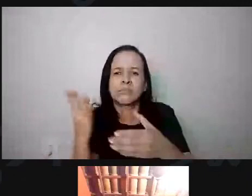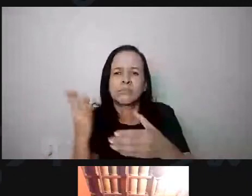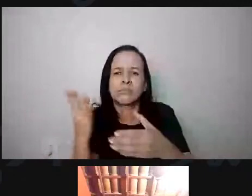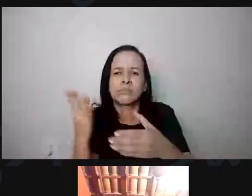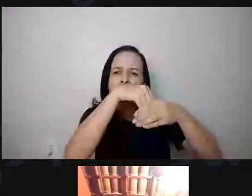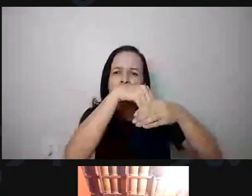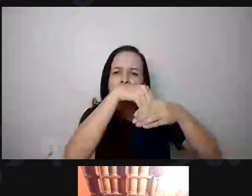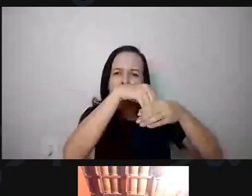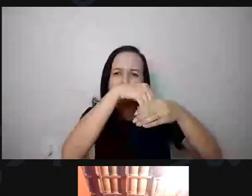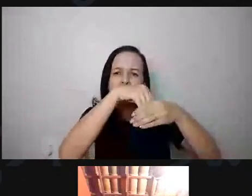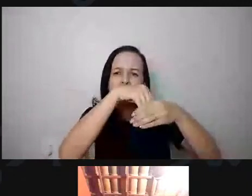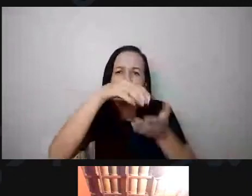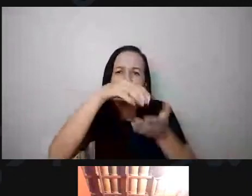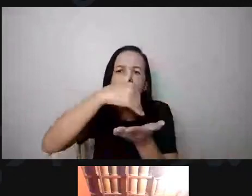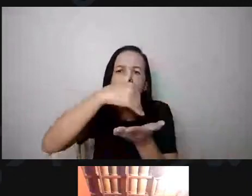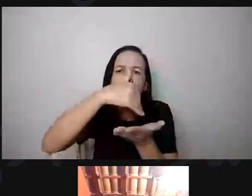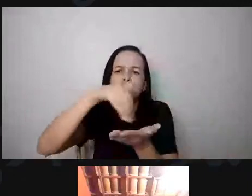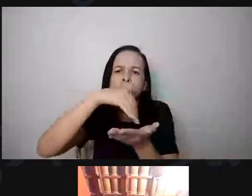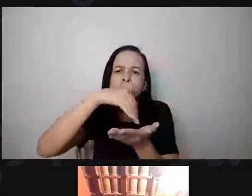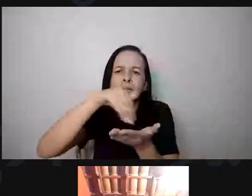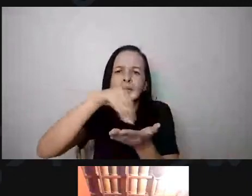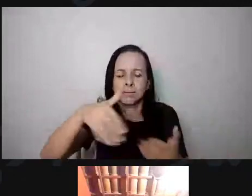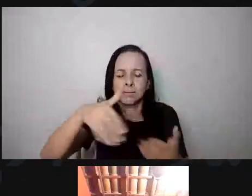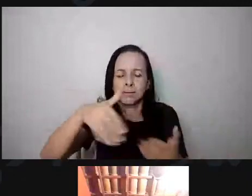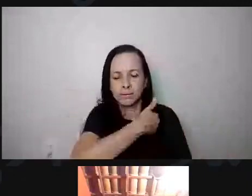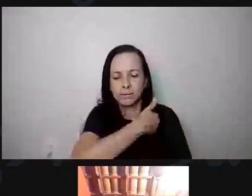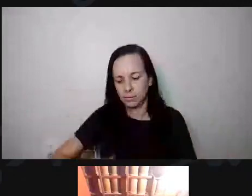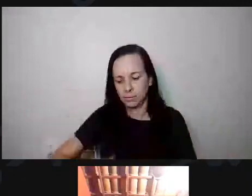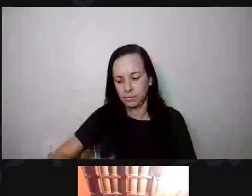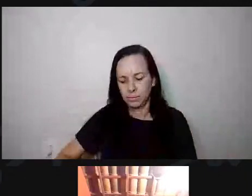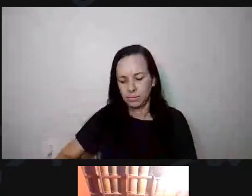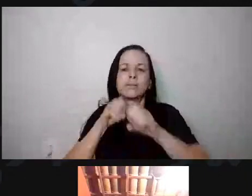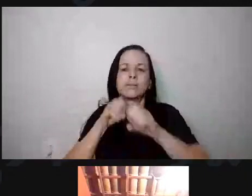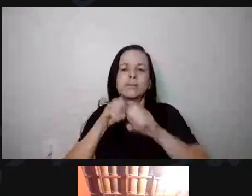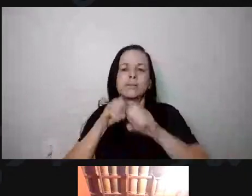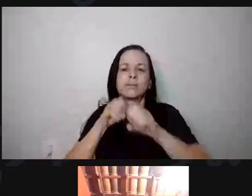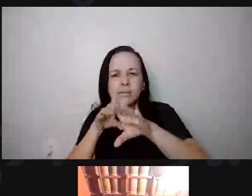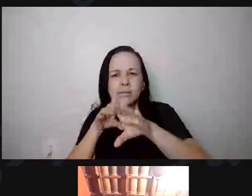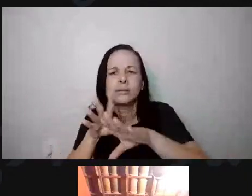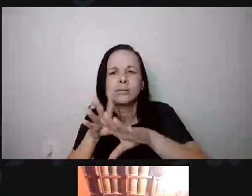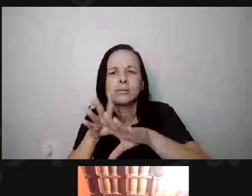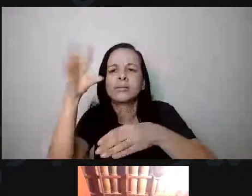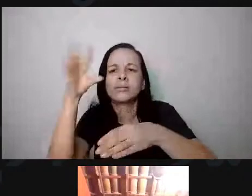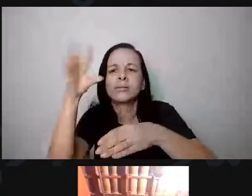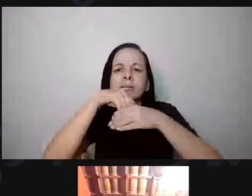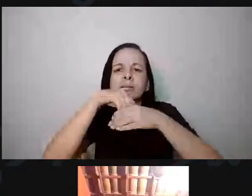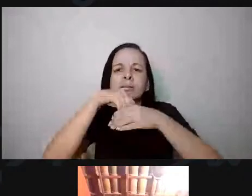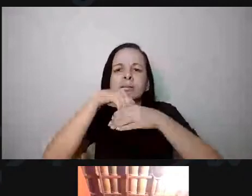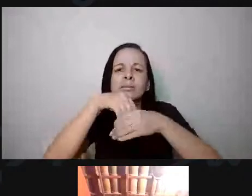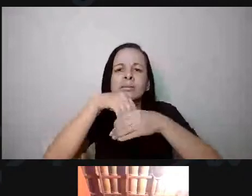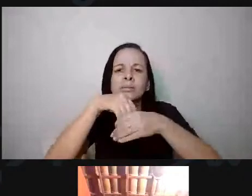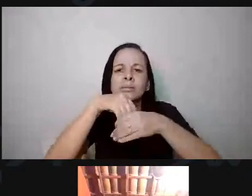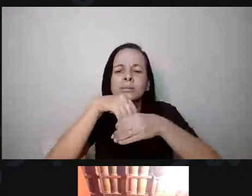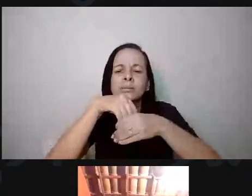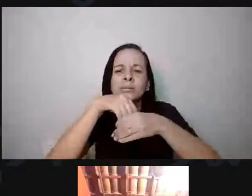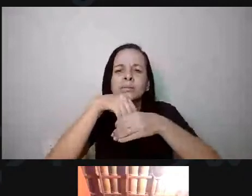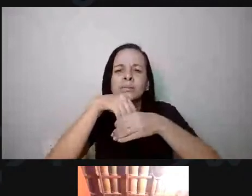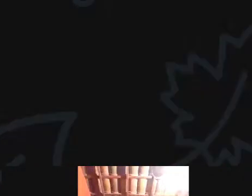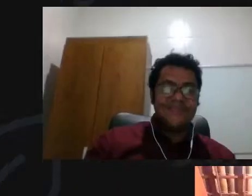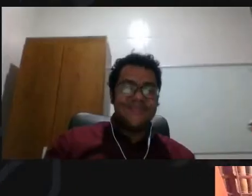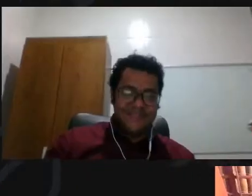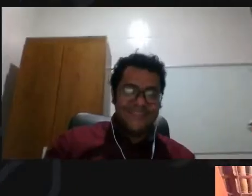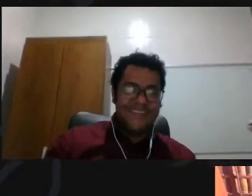Valeu, Tiago. Valéria voltou aqui, retornou. Valéria, quando você estava